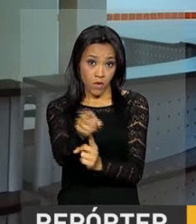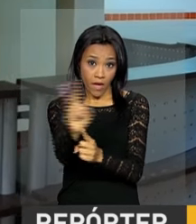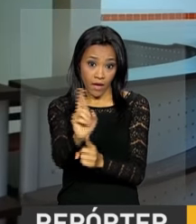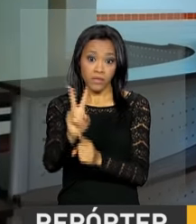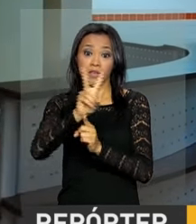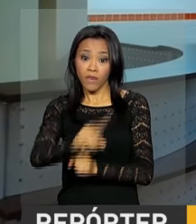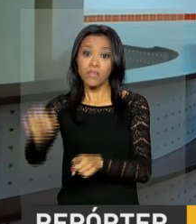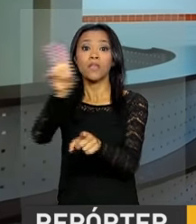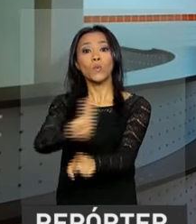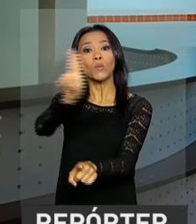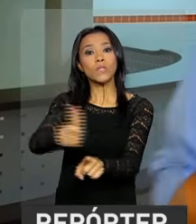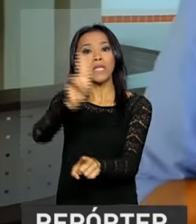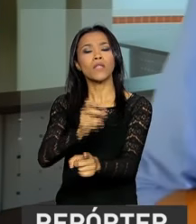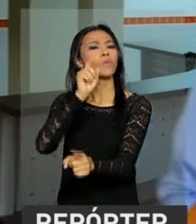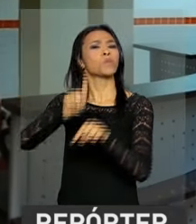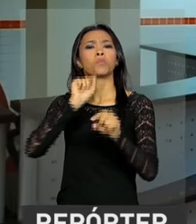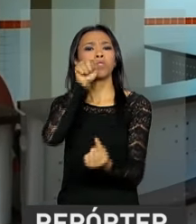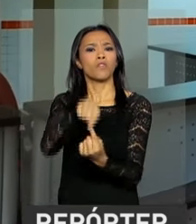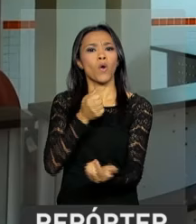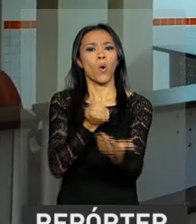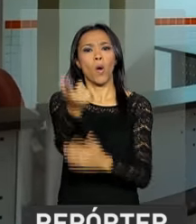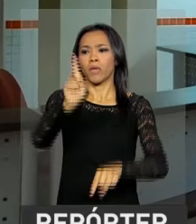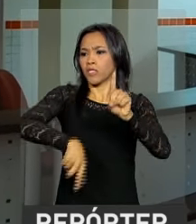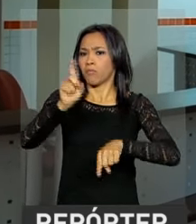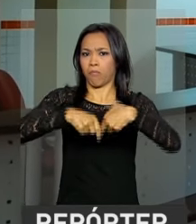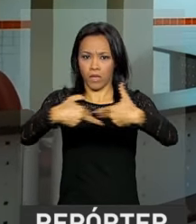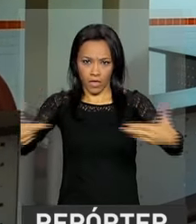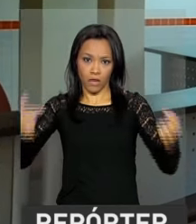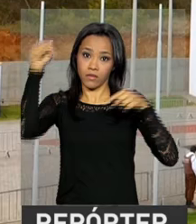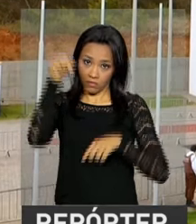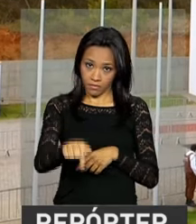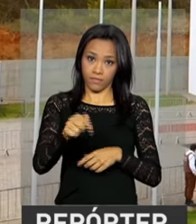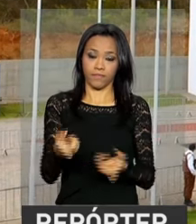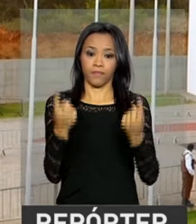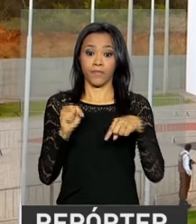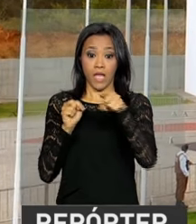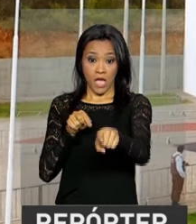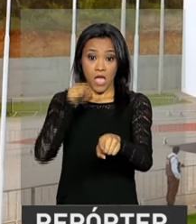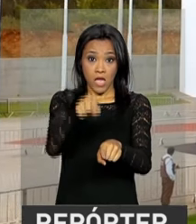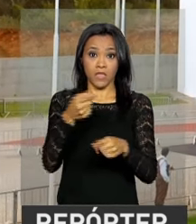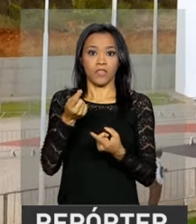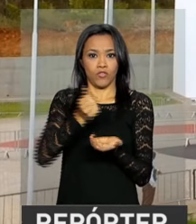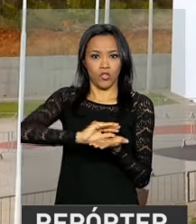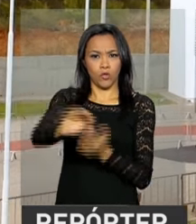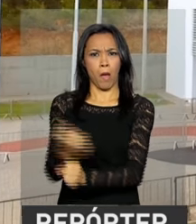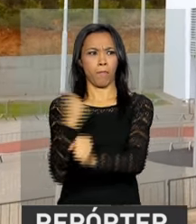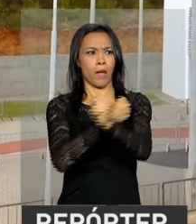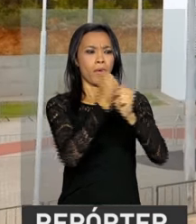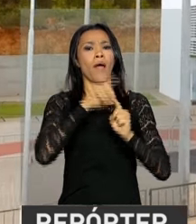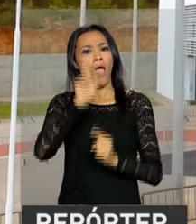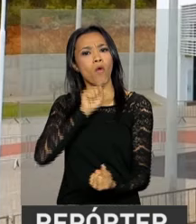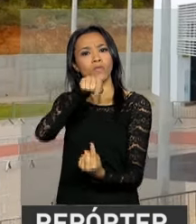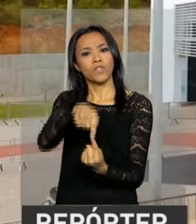usados para finalizar a compra e a instalação de equipamentos aqui no campus. Esse investimento faz parte de um plano do MEC para a